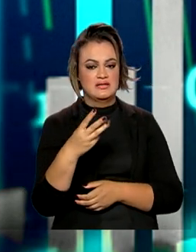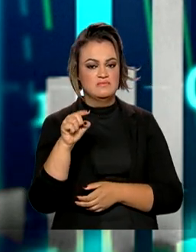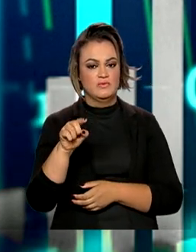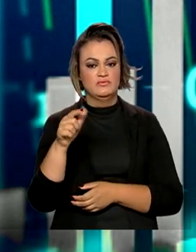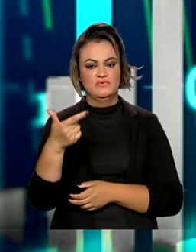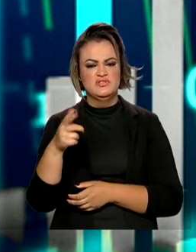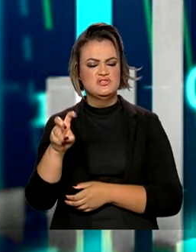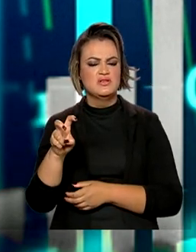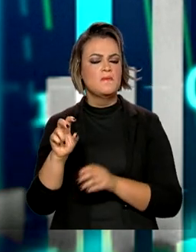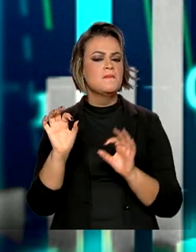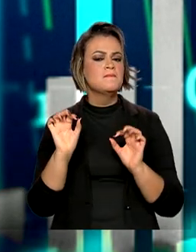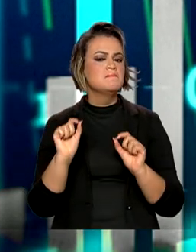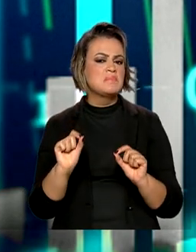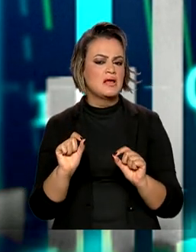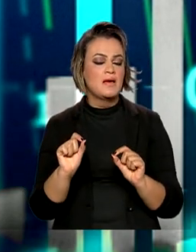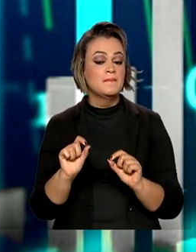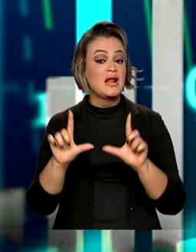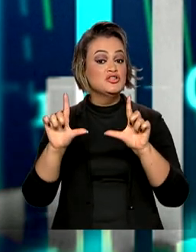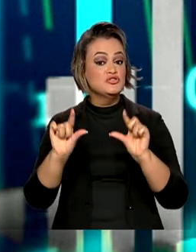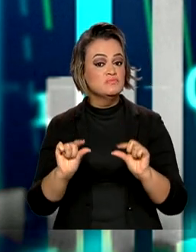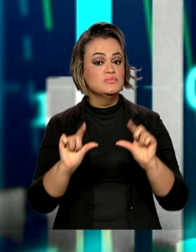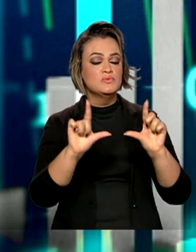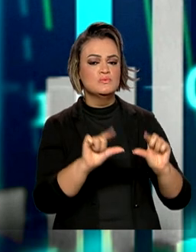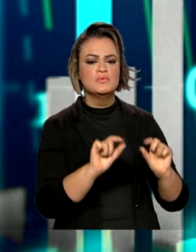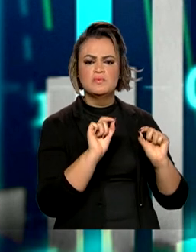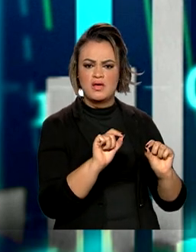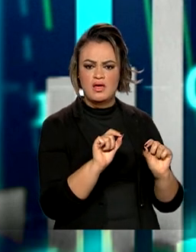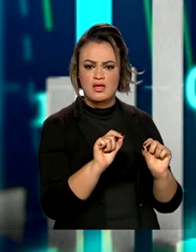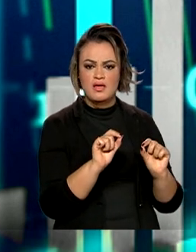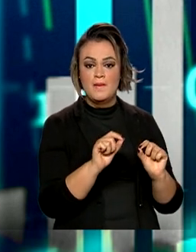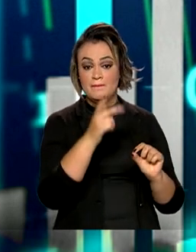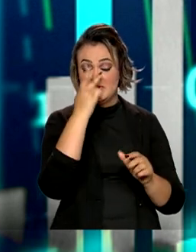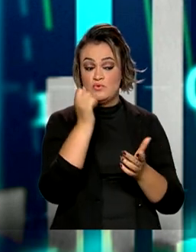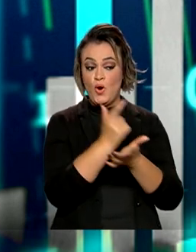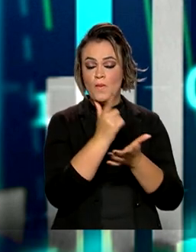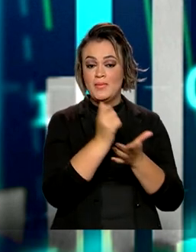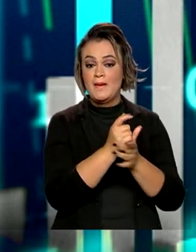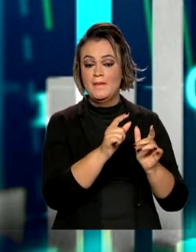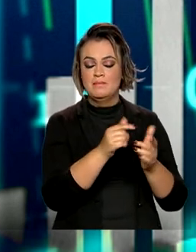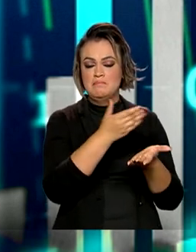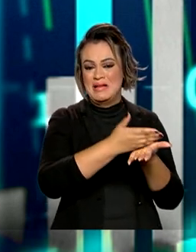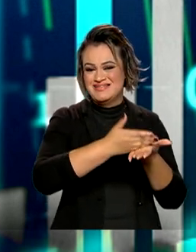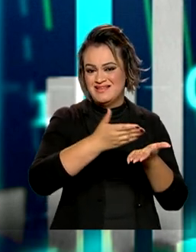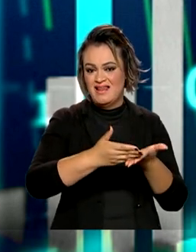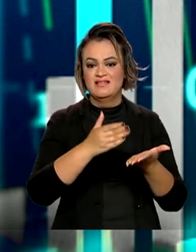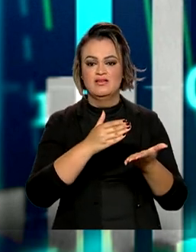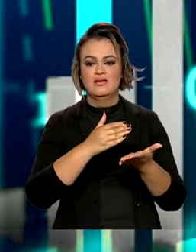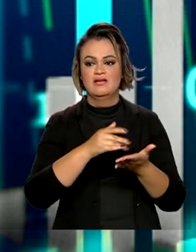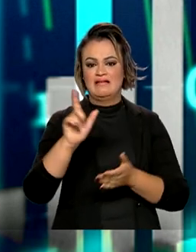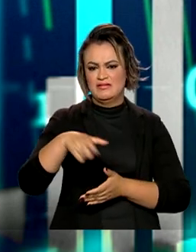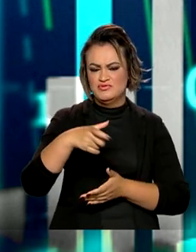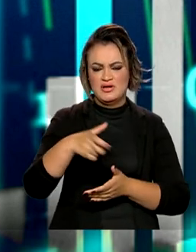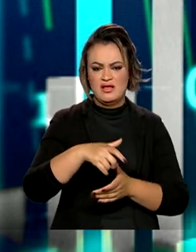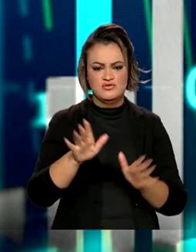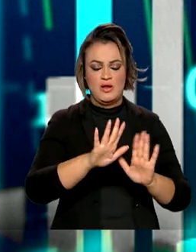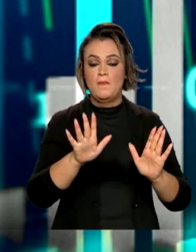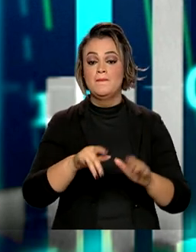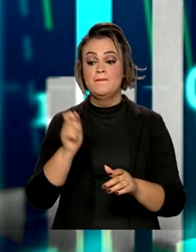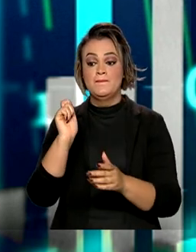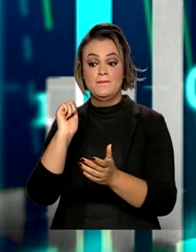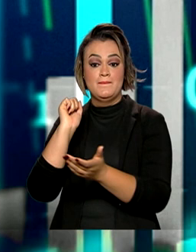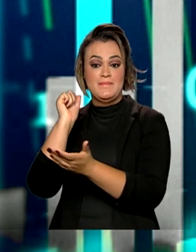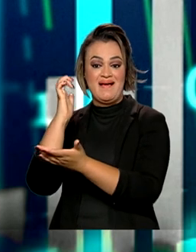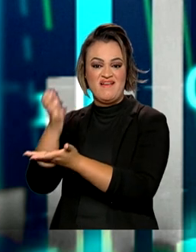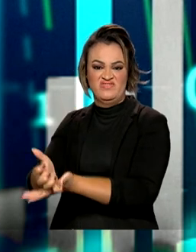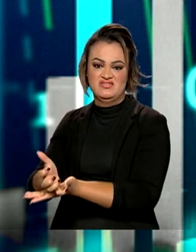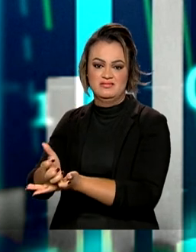claro, é a redução do consumo, ou seja, que as pessoas comprem menos a prazo, menos utilizando o cartão de crédito e passem a comprar